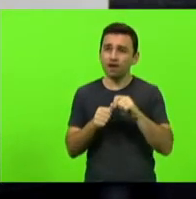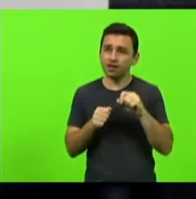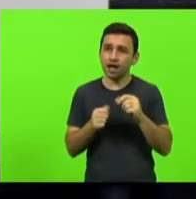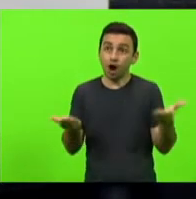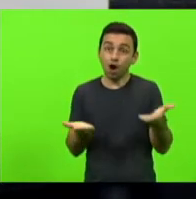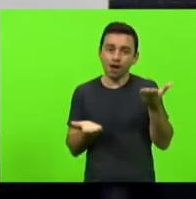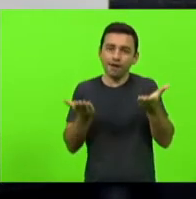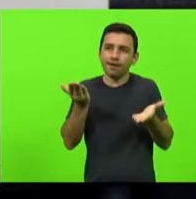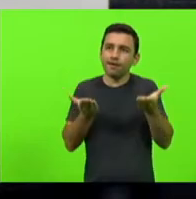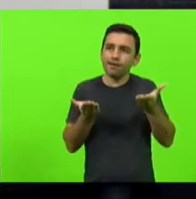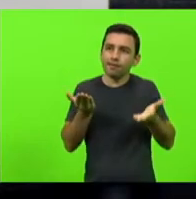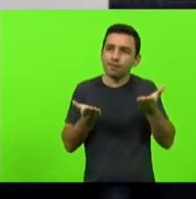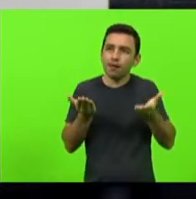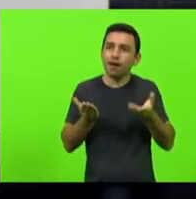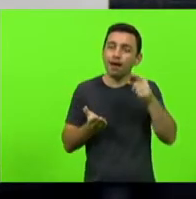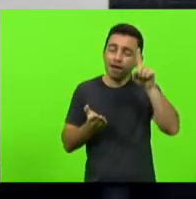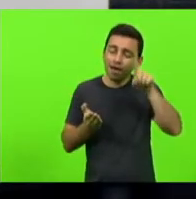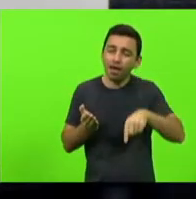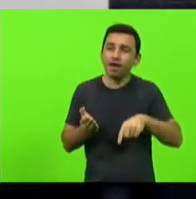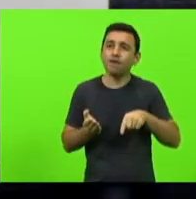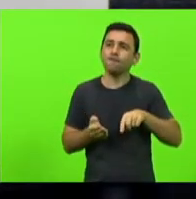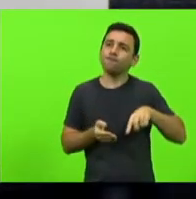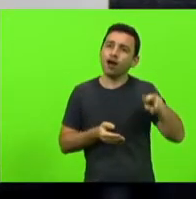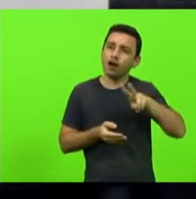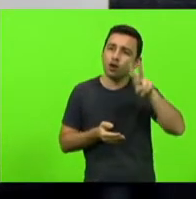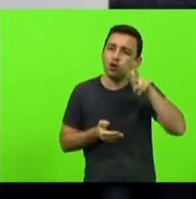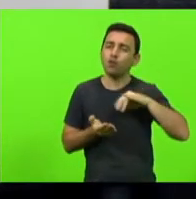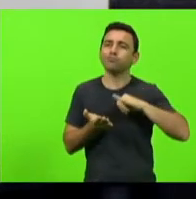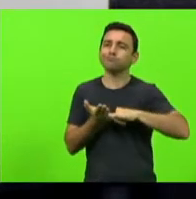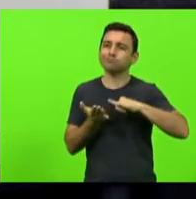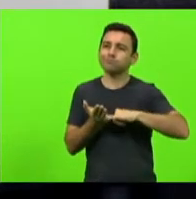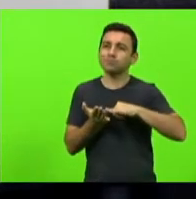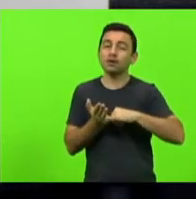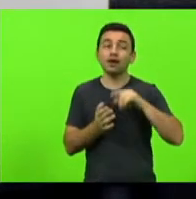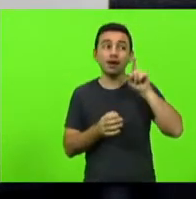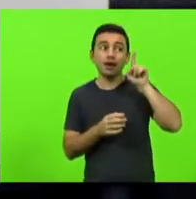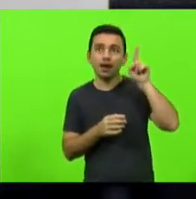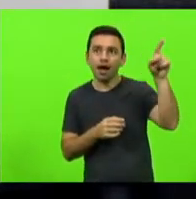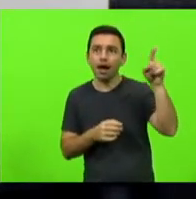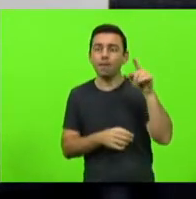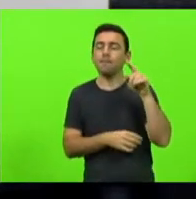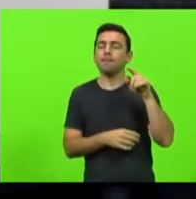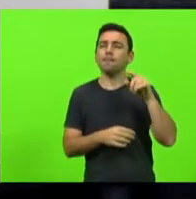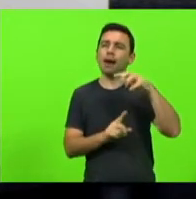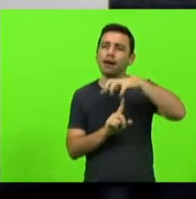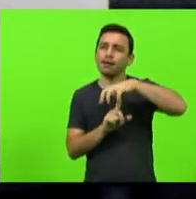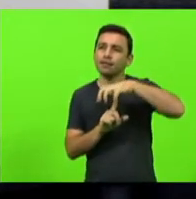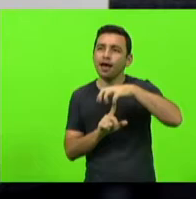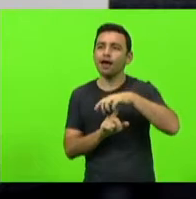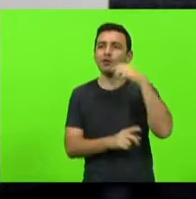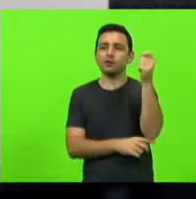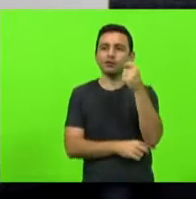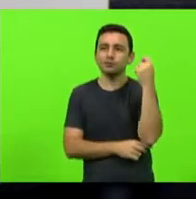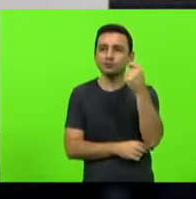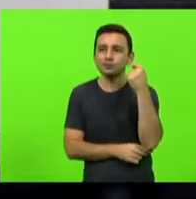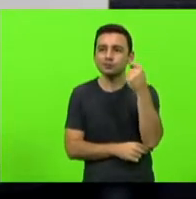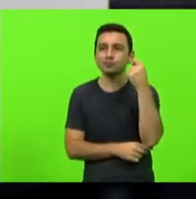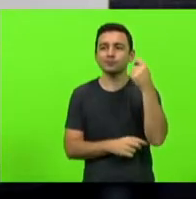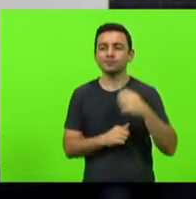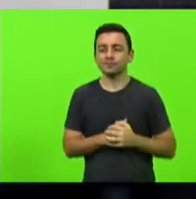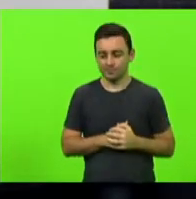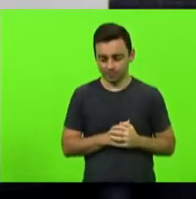a carga tributária que é aplicada no Paraná e no Rio Grande do Sul sobre esses produtos aqui nós não estamos